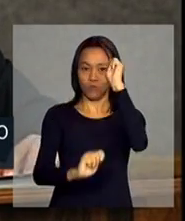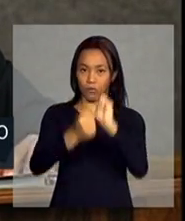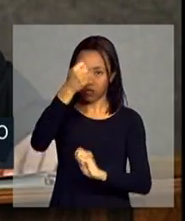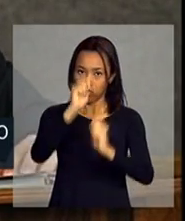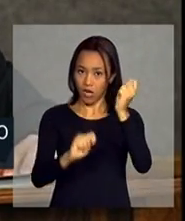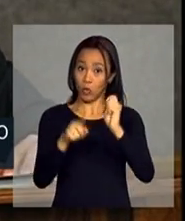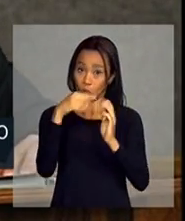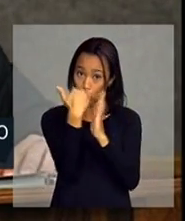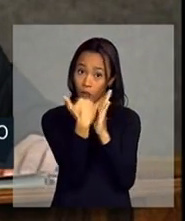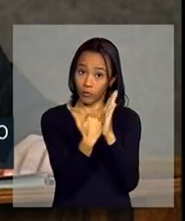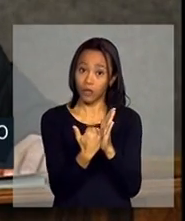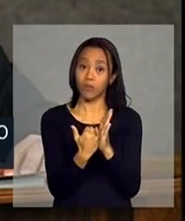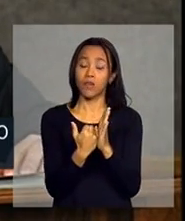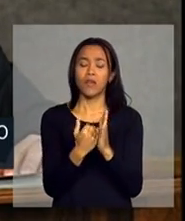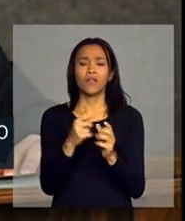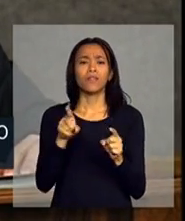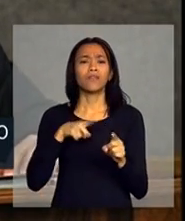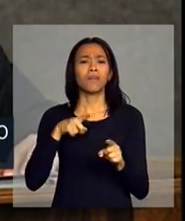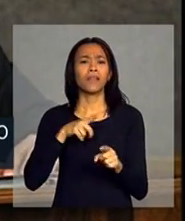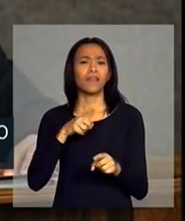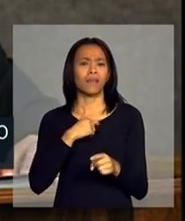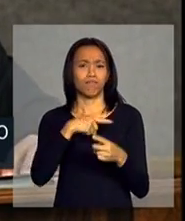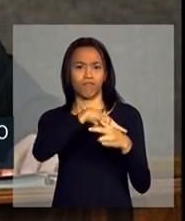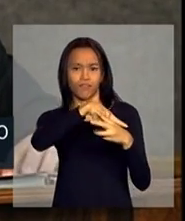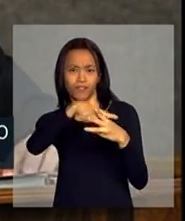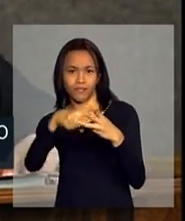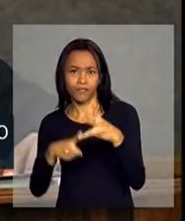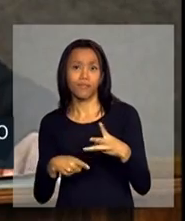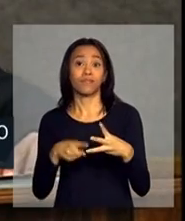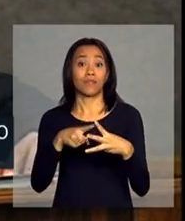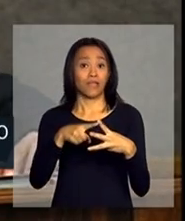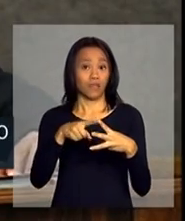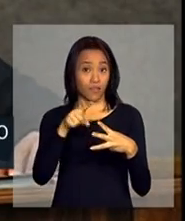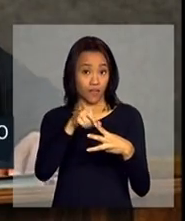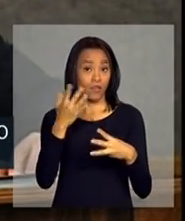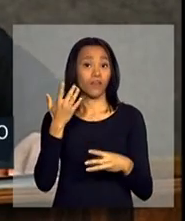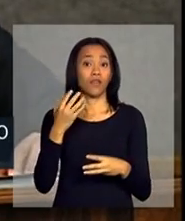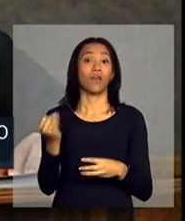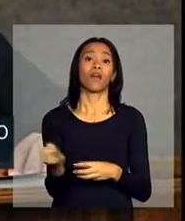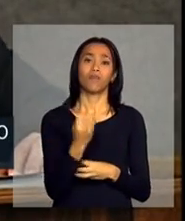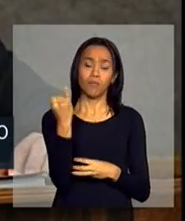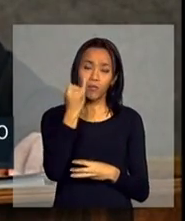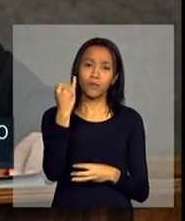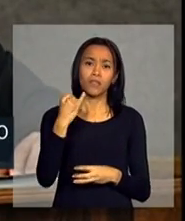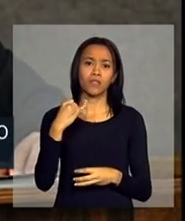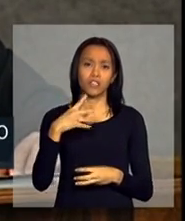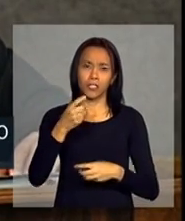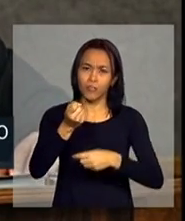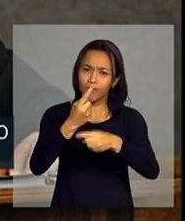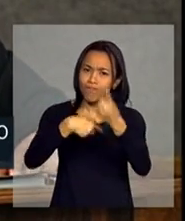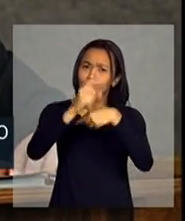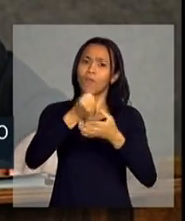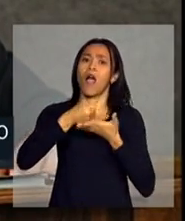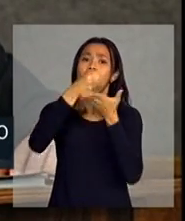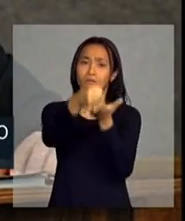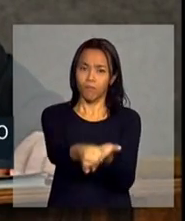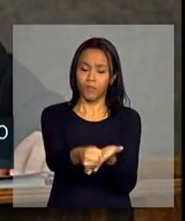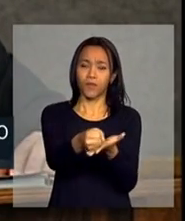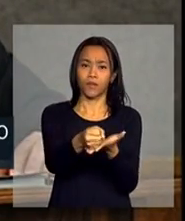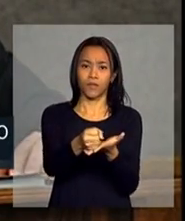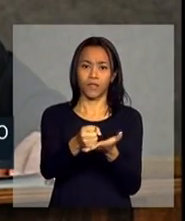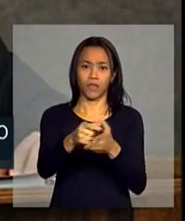eu viria três eixos de diálogo muito promissores e que, eu acho que, pensando